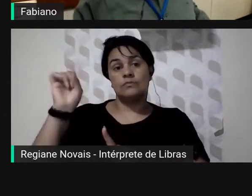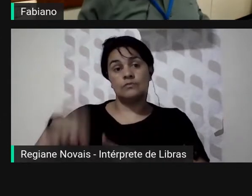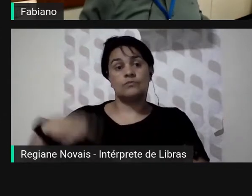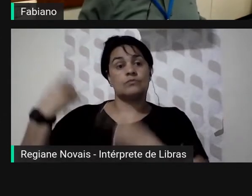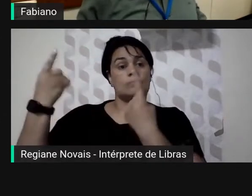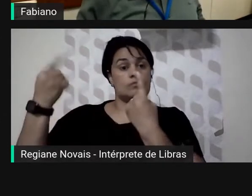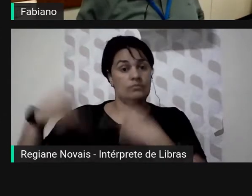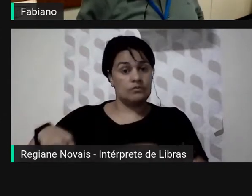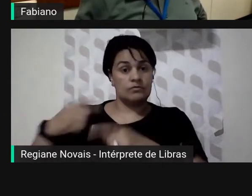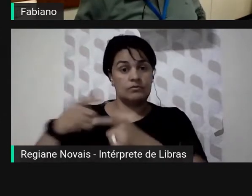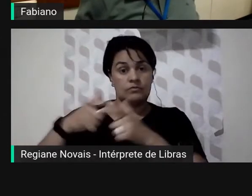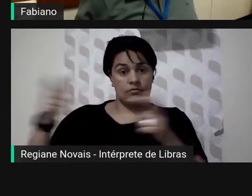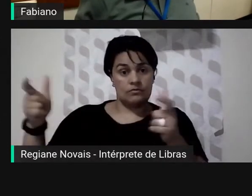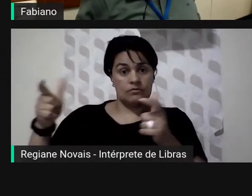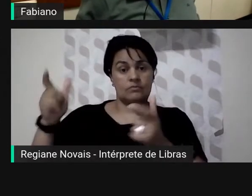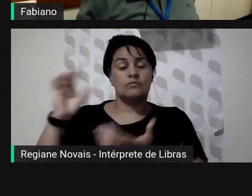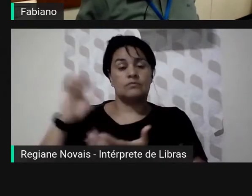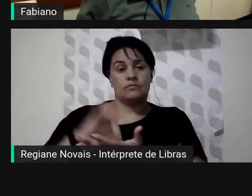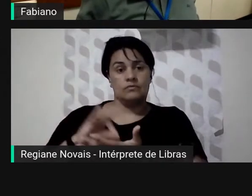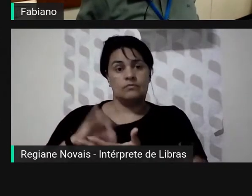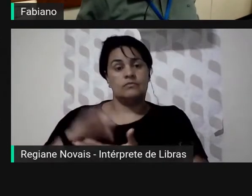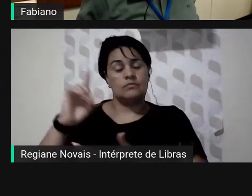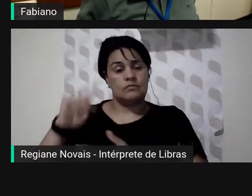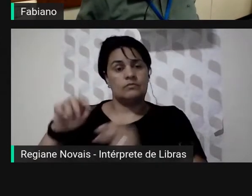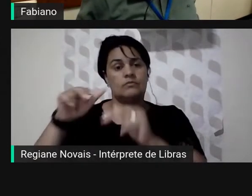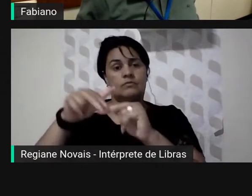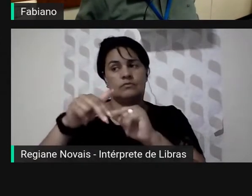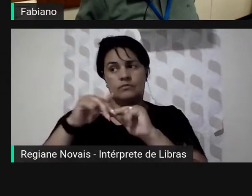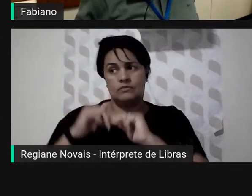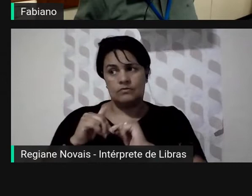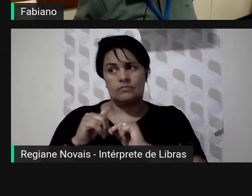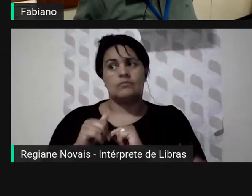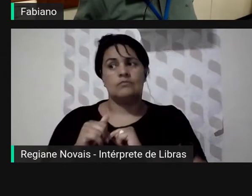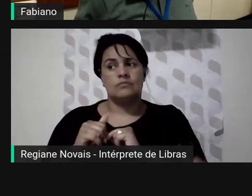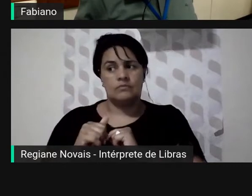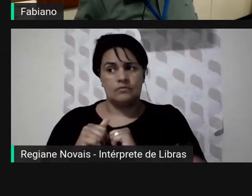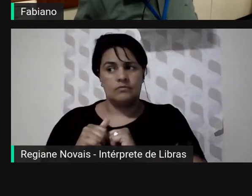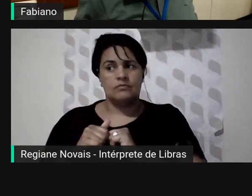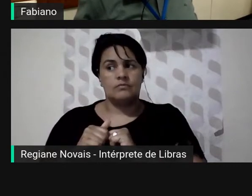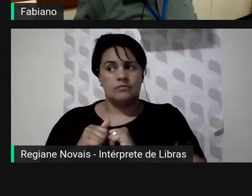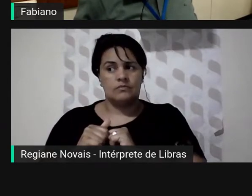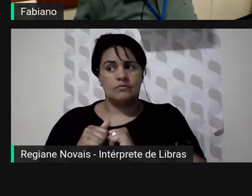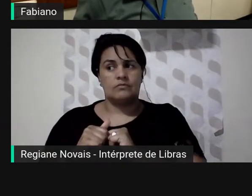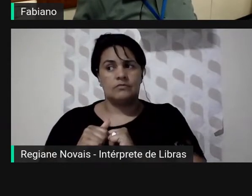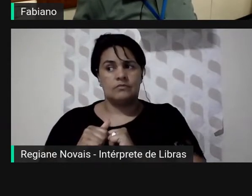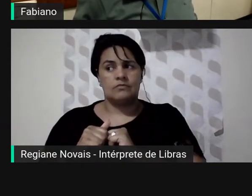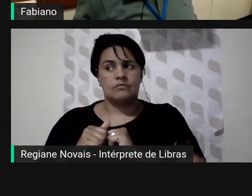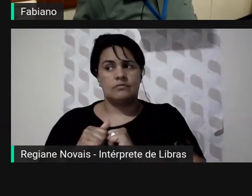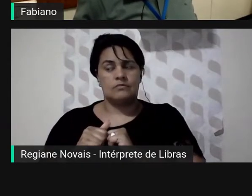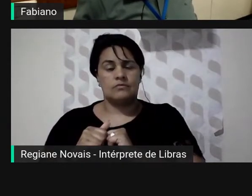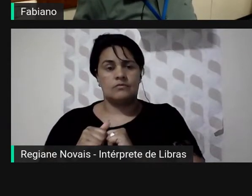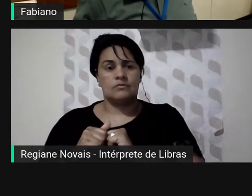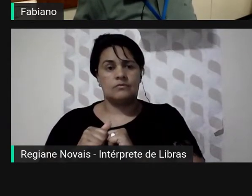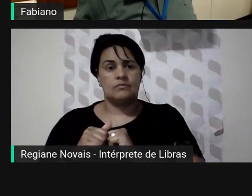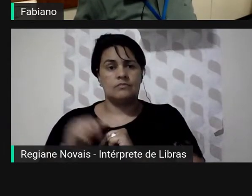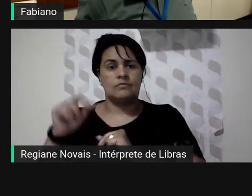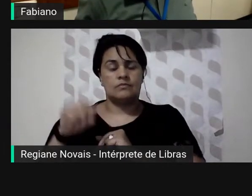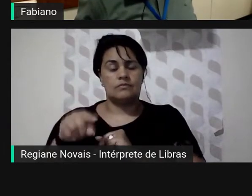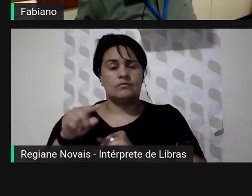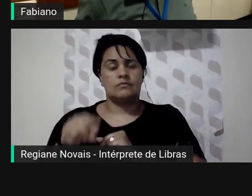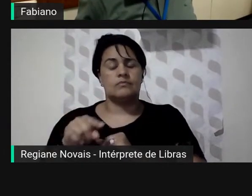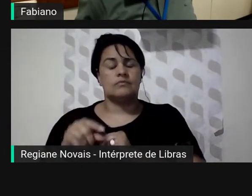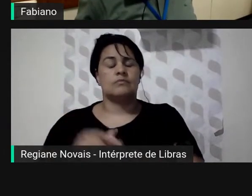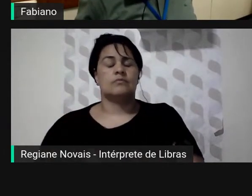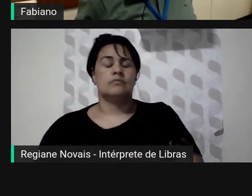em virtude da da enorme da